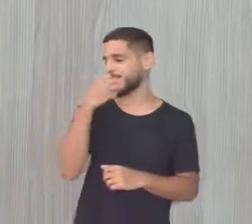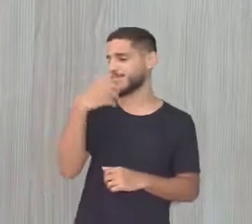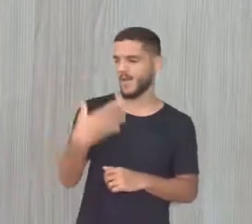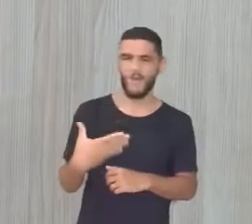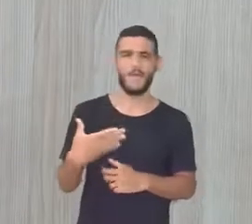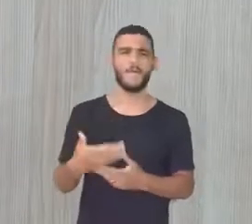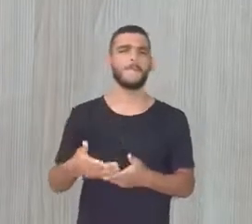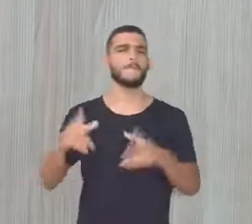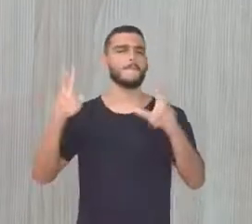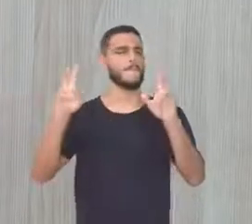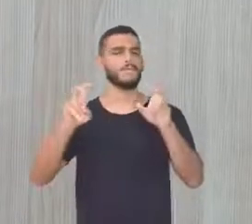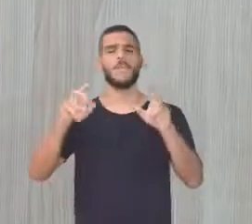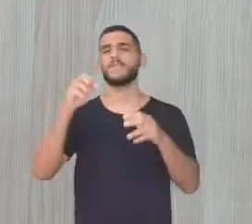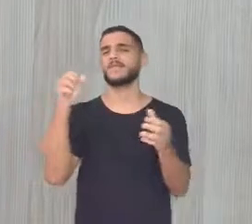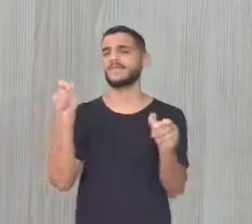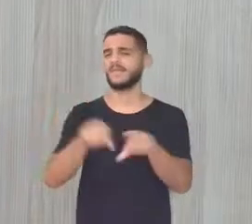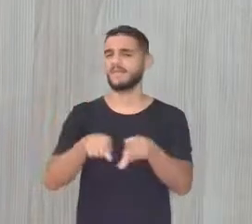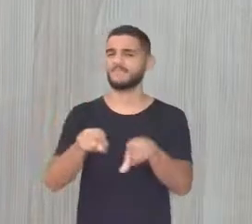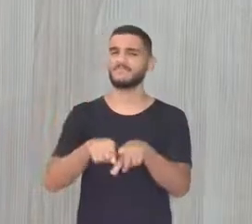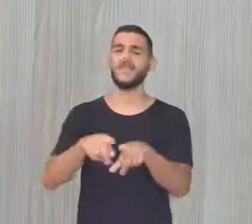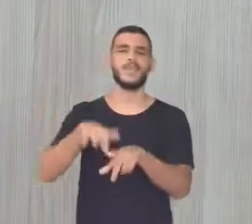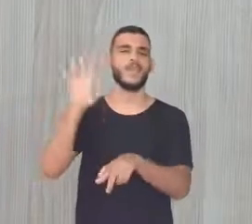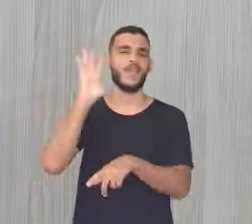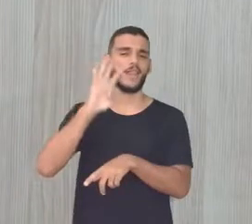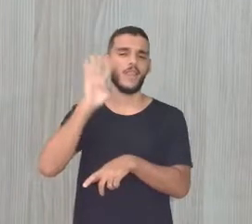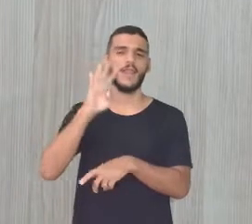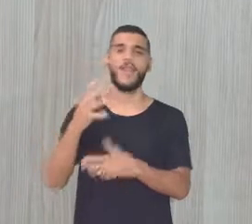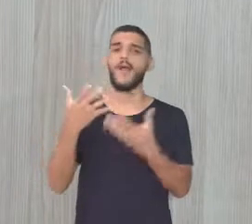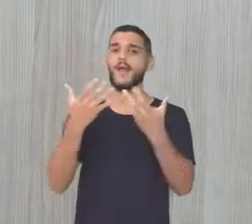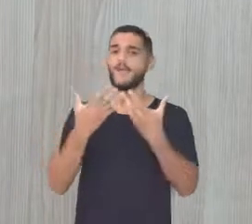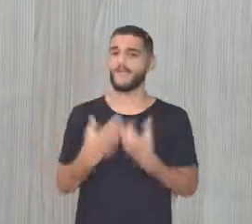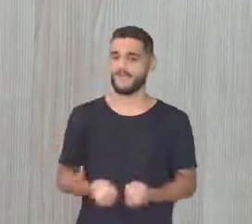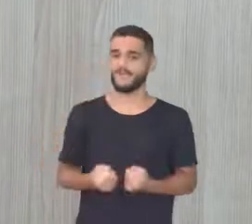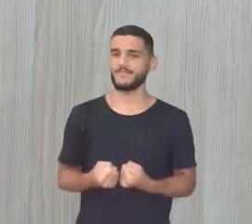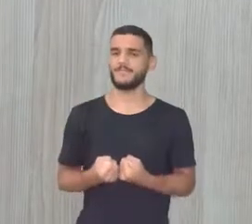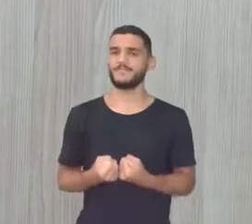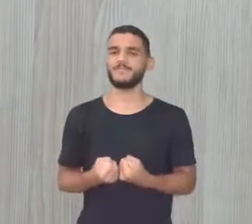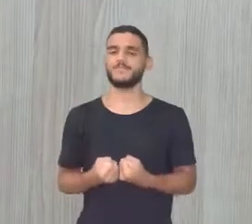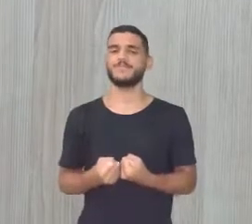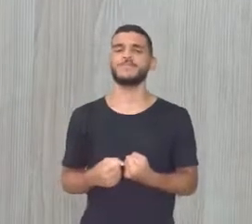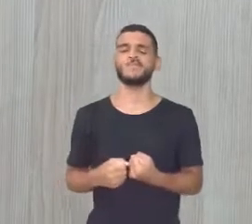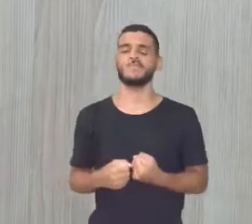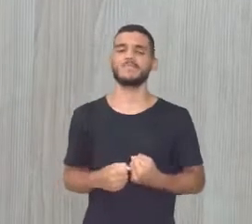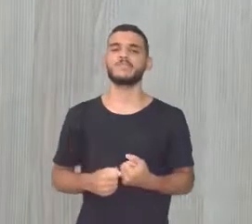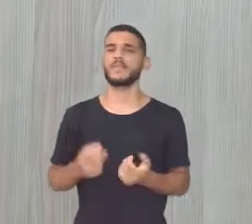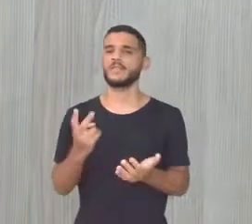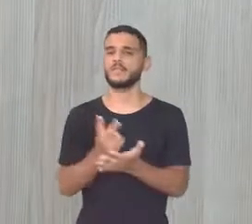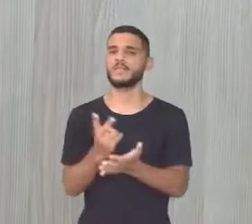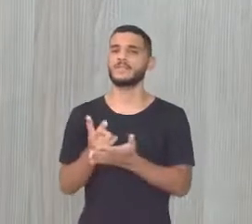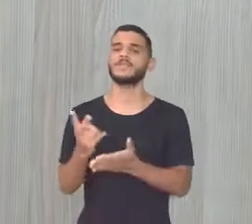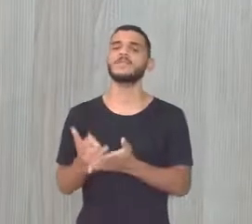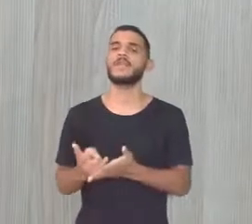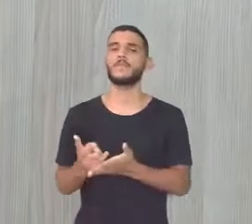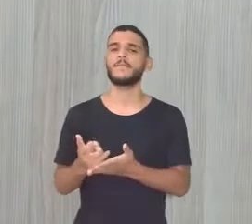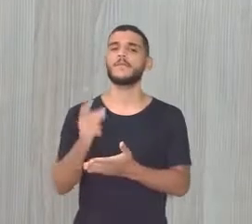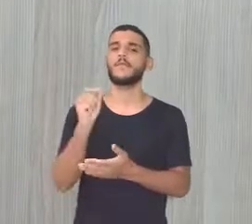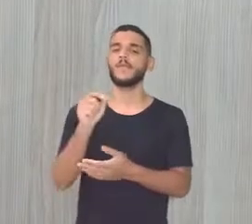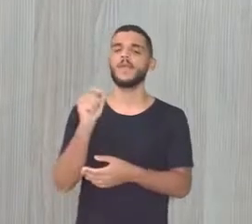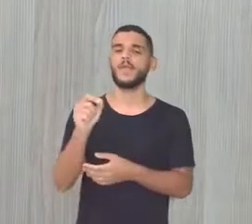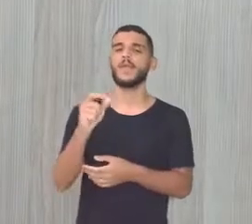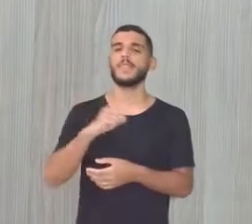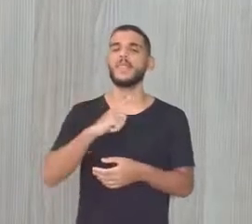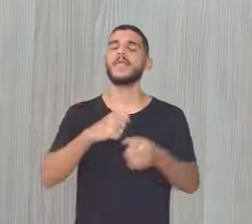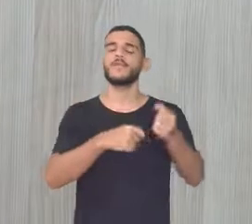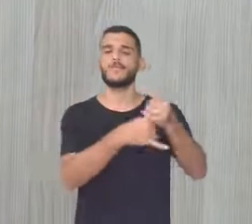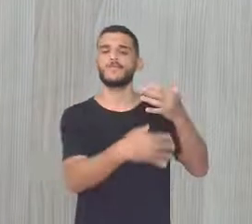O assunto também é bem legal Então vamos embora E sempre lembrando, né Estou aqui no